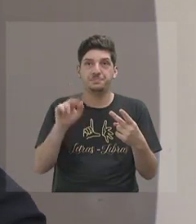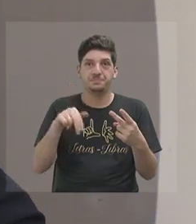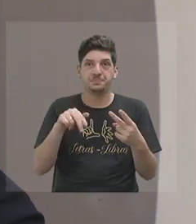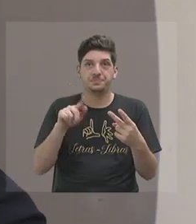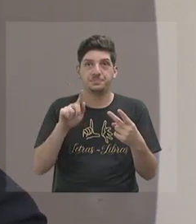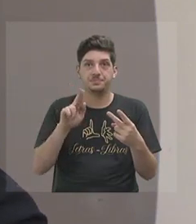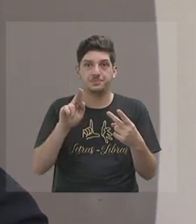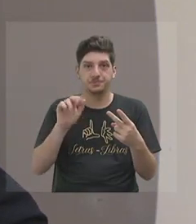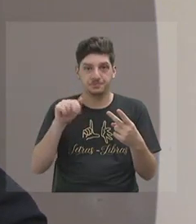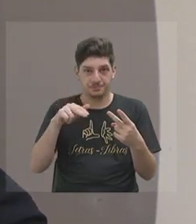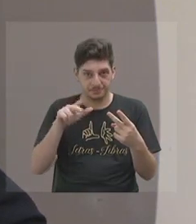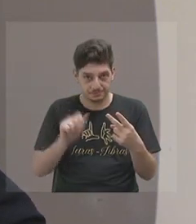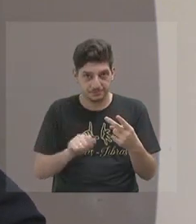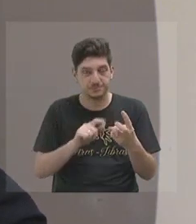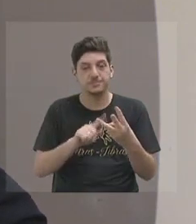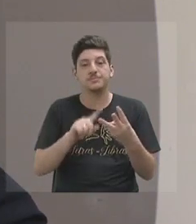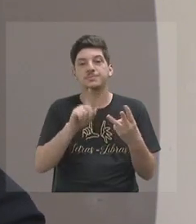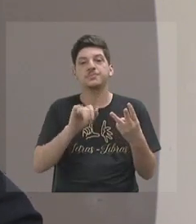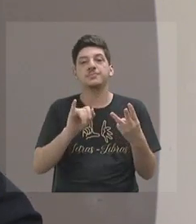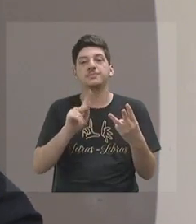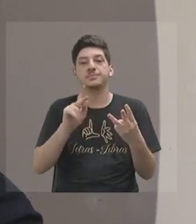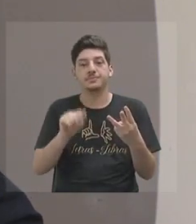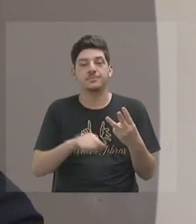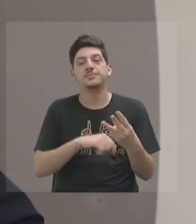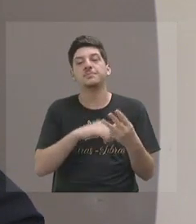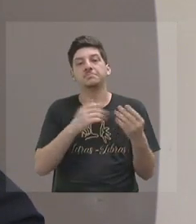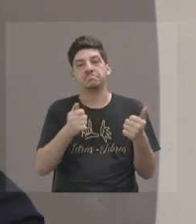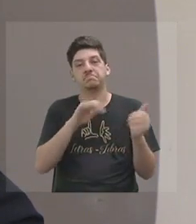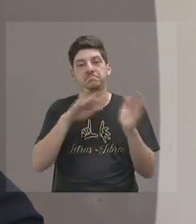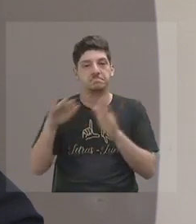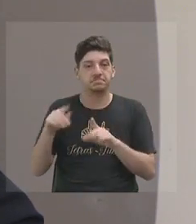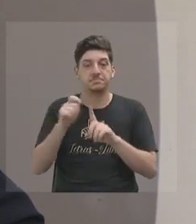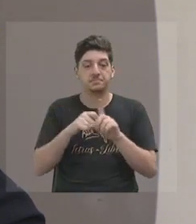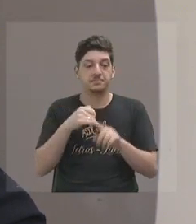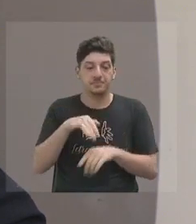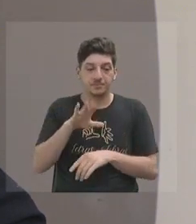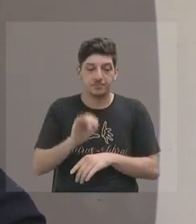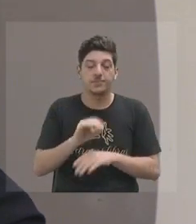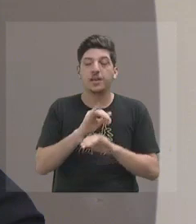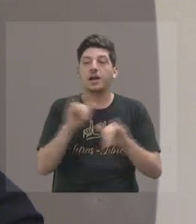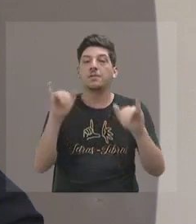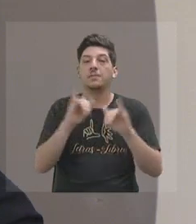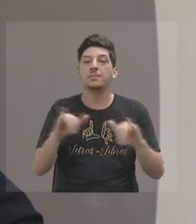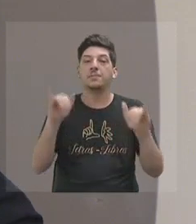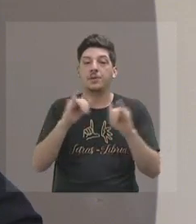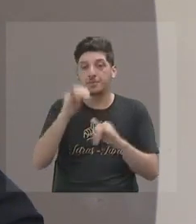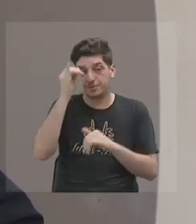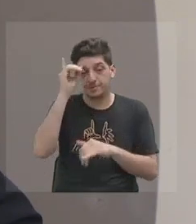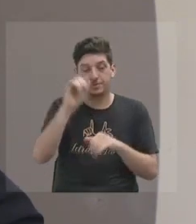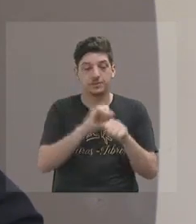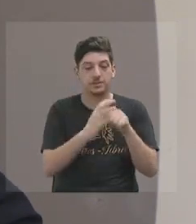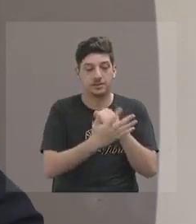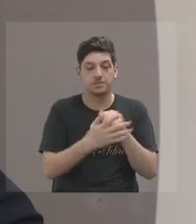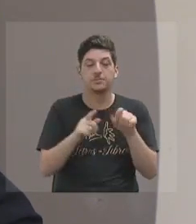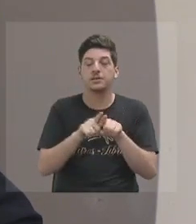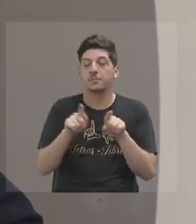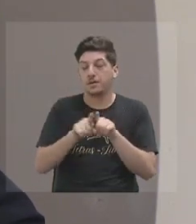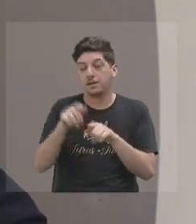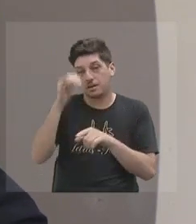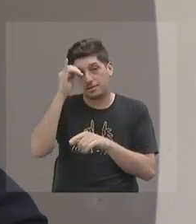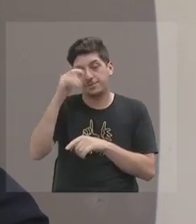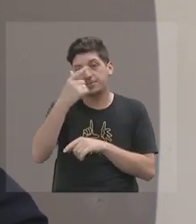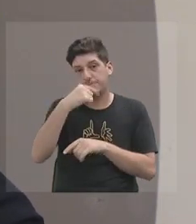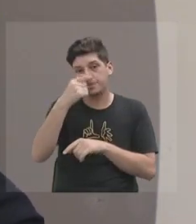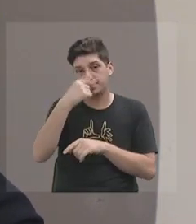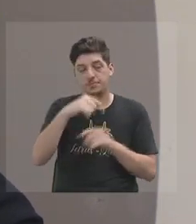faz a campanha para estimular a vacina contra a Covid e a influenza. Então, a programação